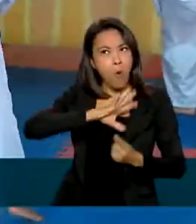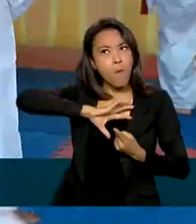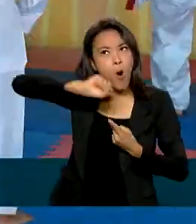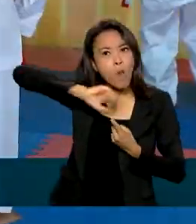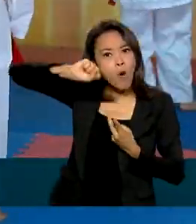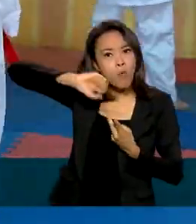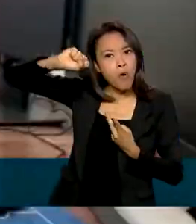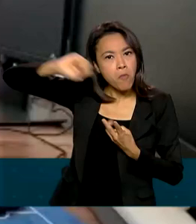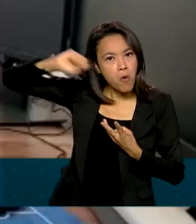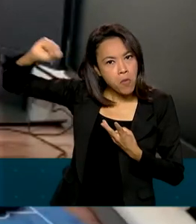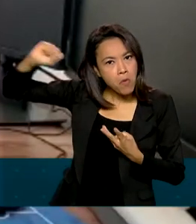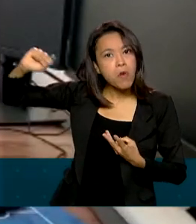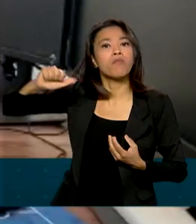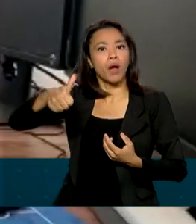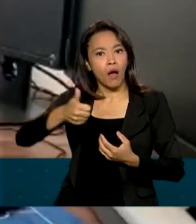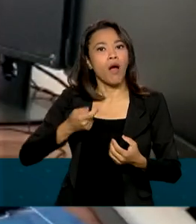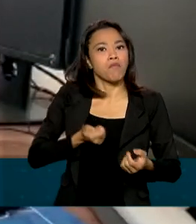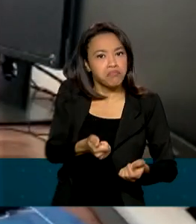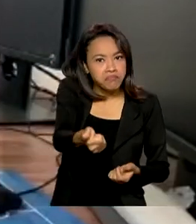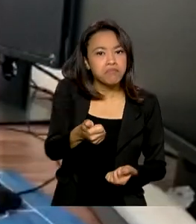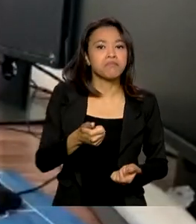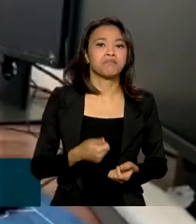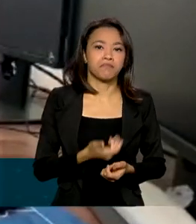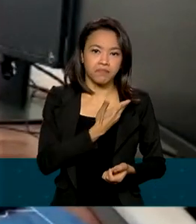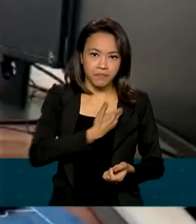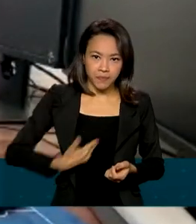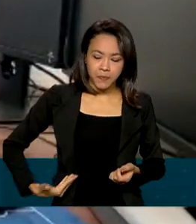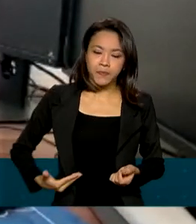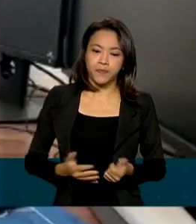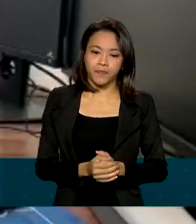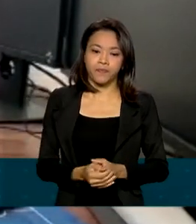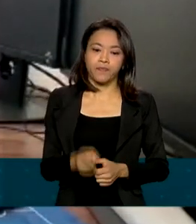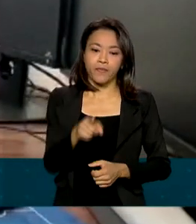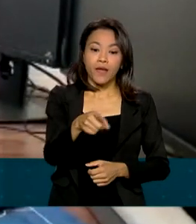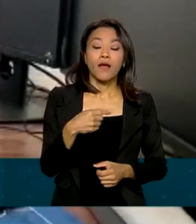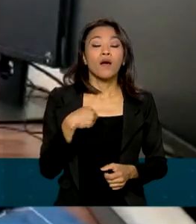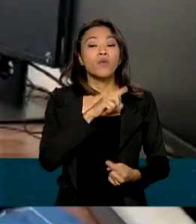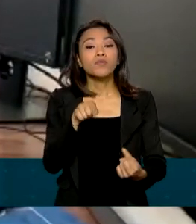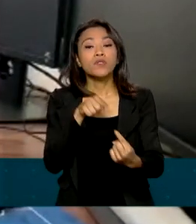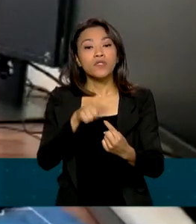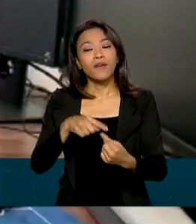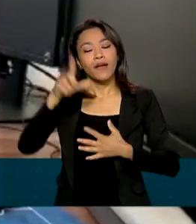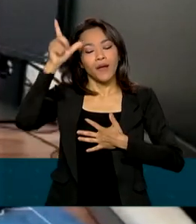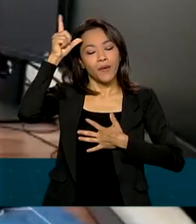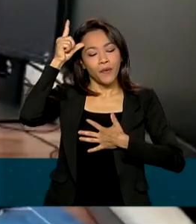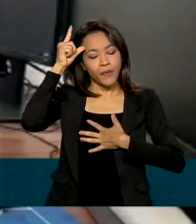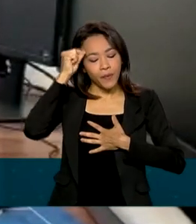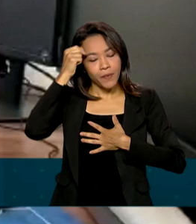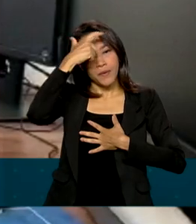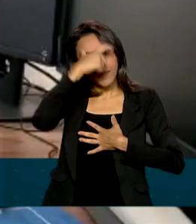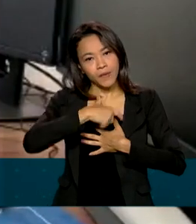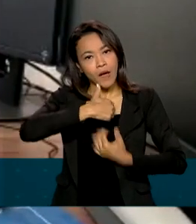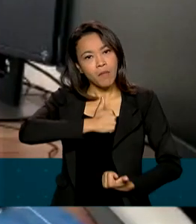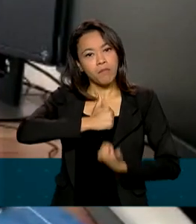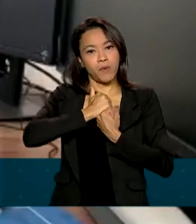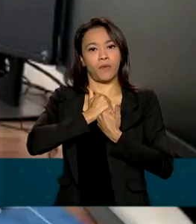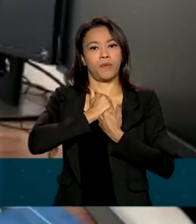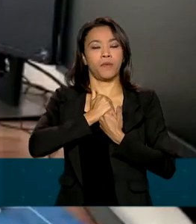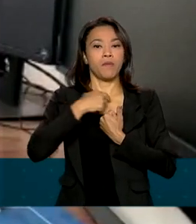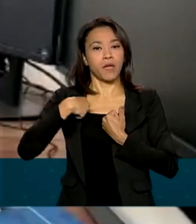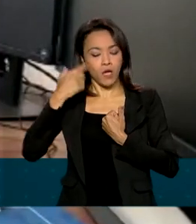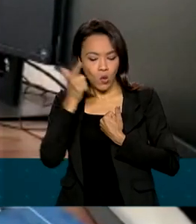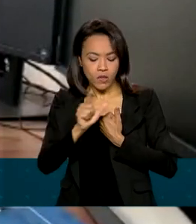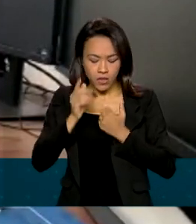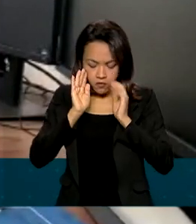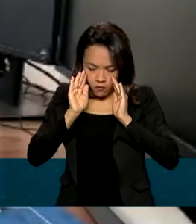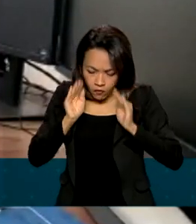competições. Tem como finalidade dar tranquilidade e suporte aos atletas para que eles possam se concentrar